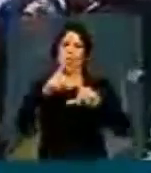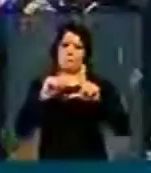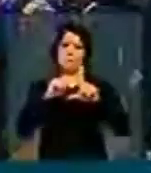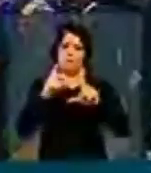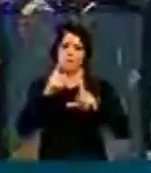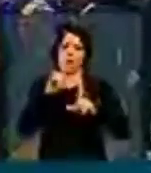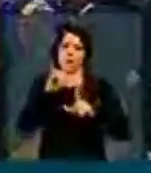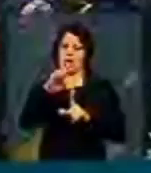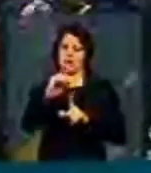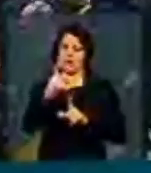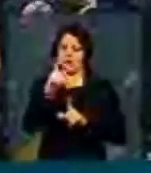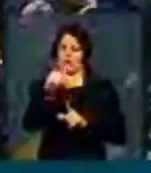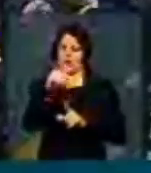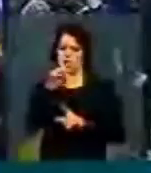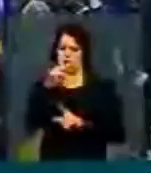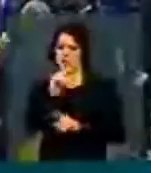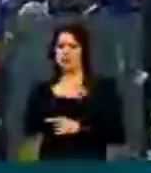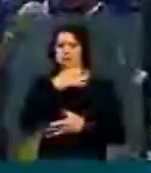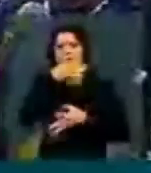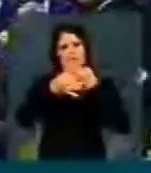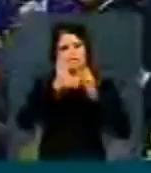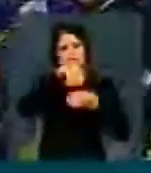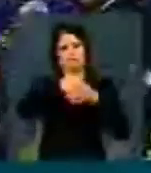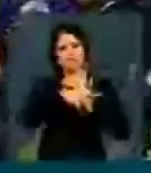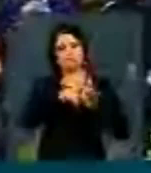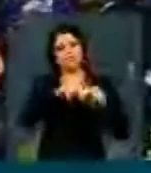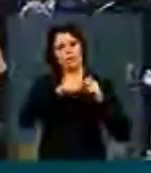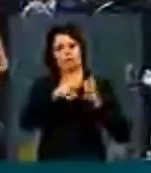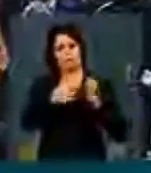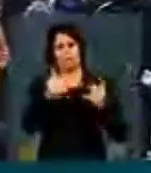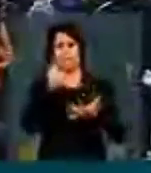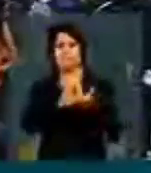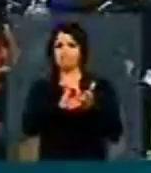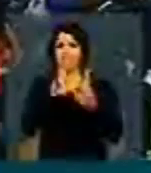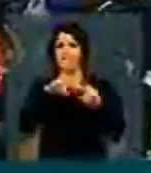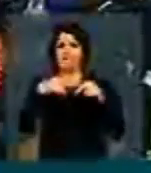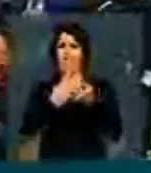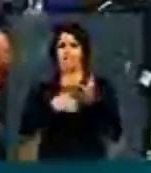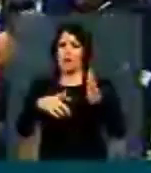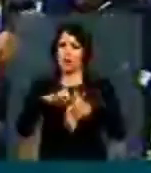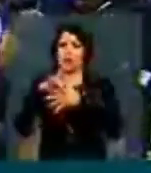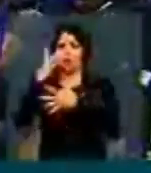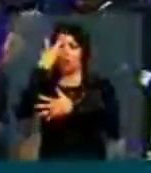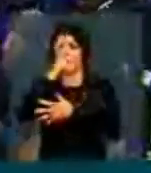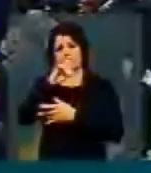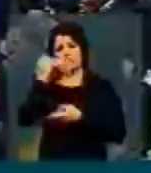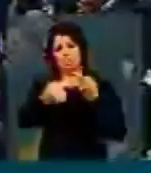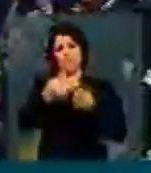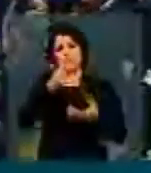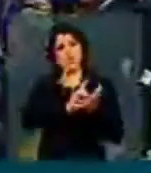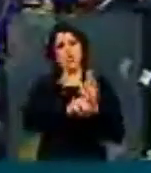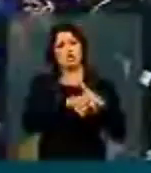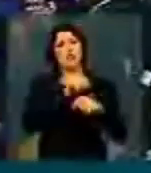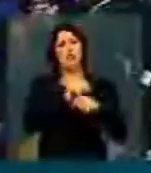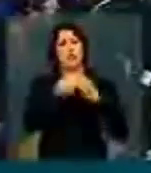que surgir dos entendimentos aqui. Portanto, ele convocou inclusive uma reunião de líderes para amanhã para debater exatamente a